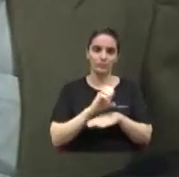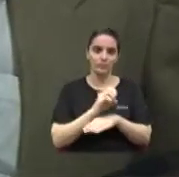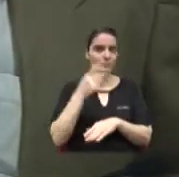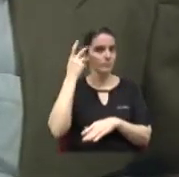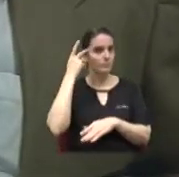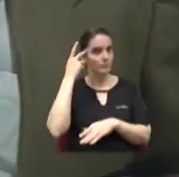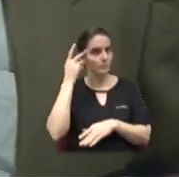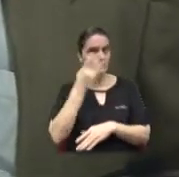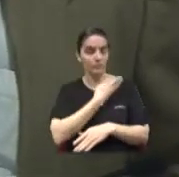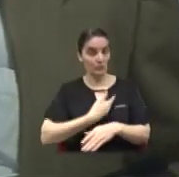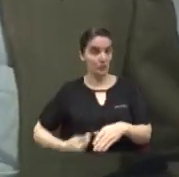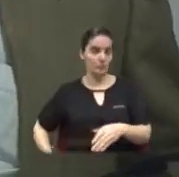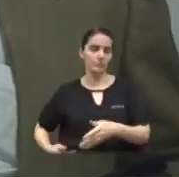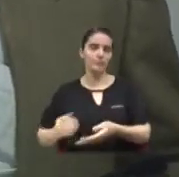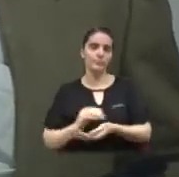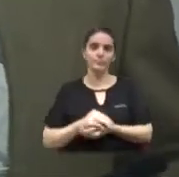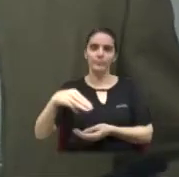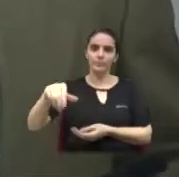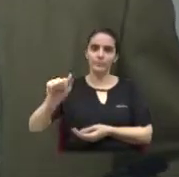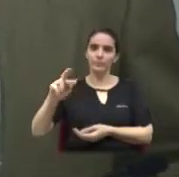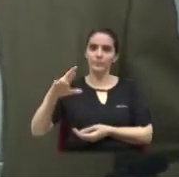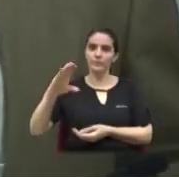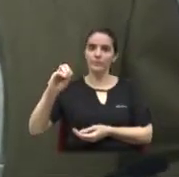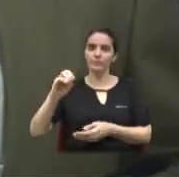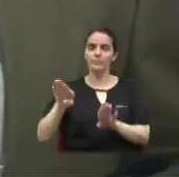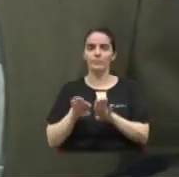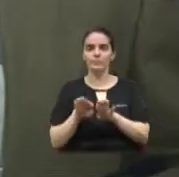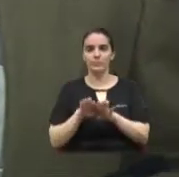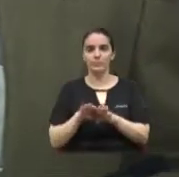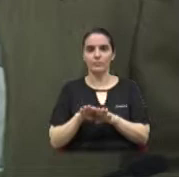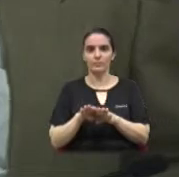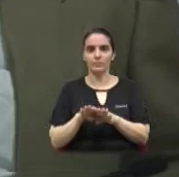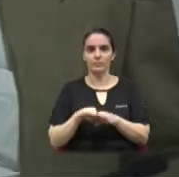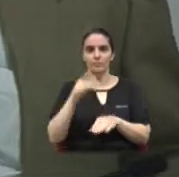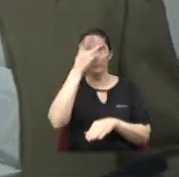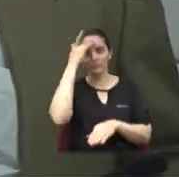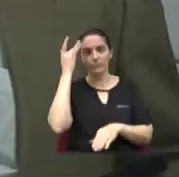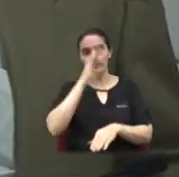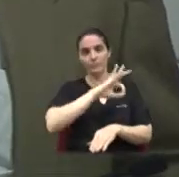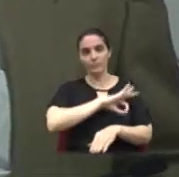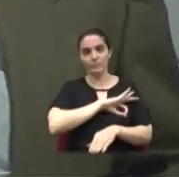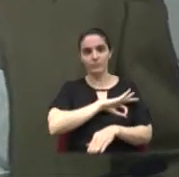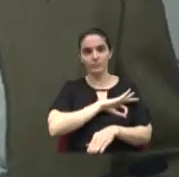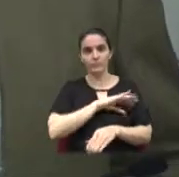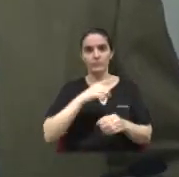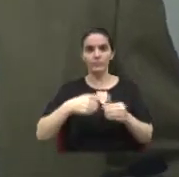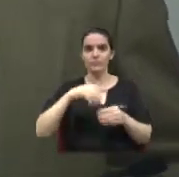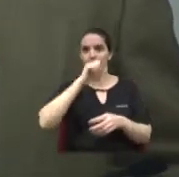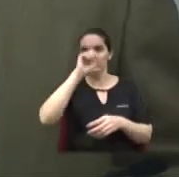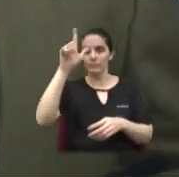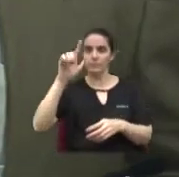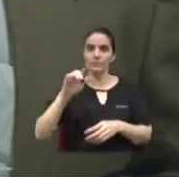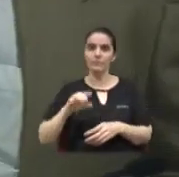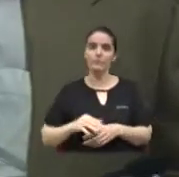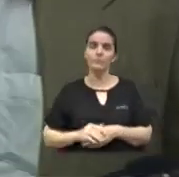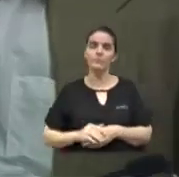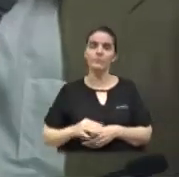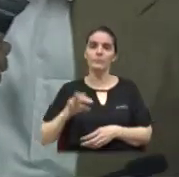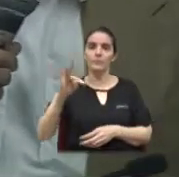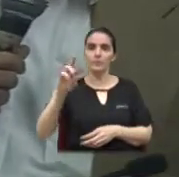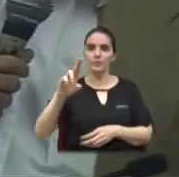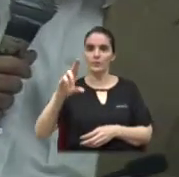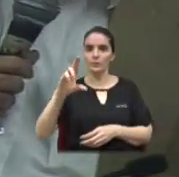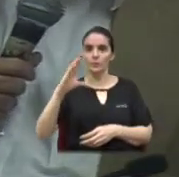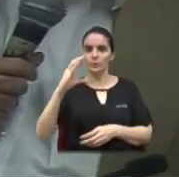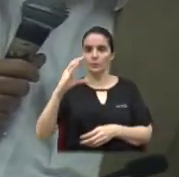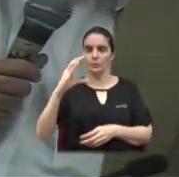também foi discutido. E também com o delegado de polícia da cidade de Nimeira, Tucumante, foi enviado